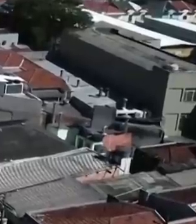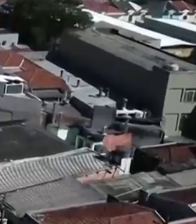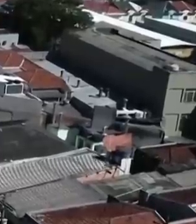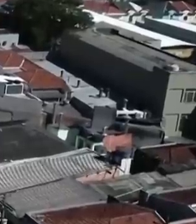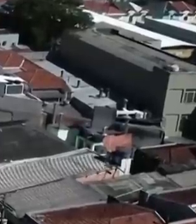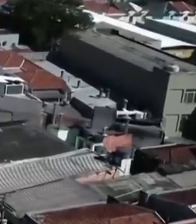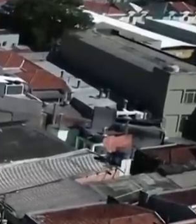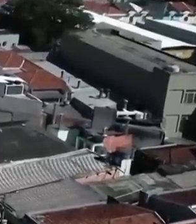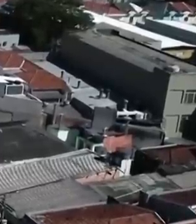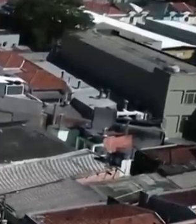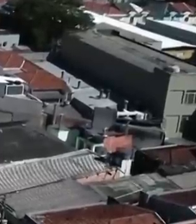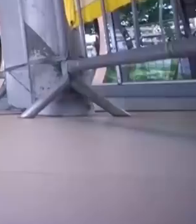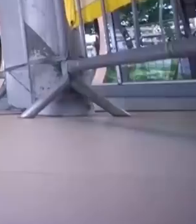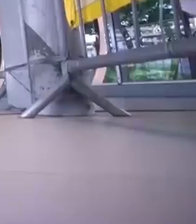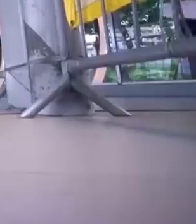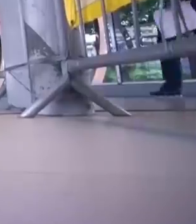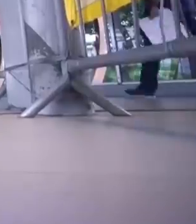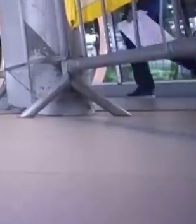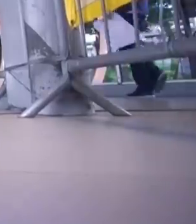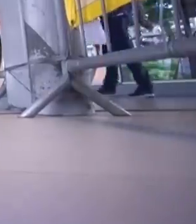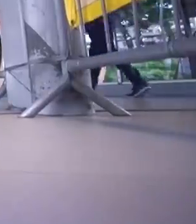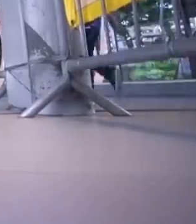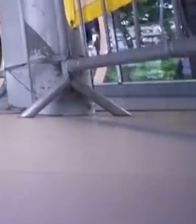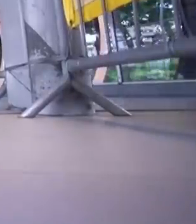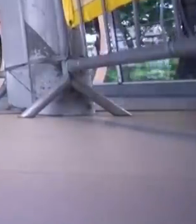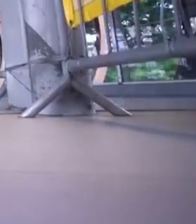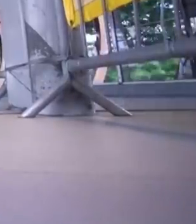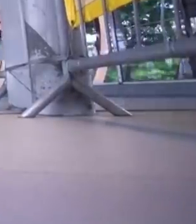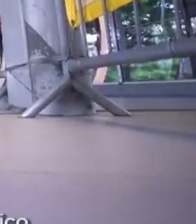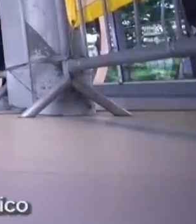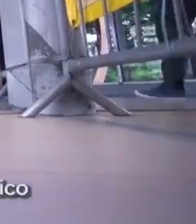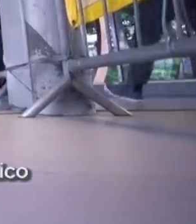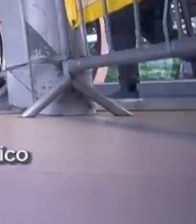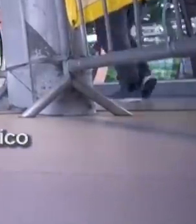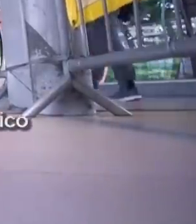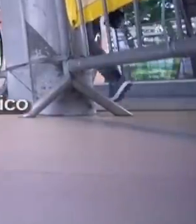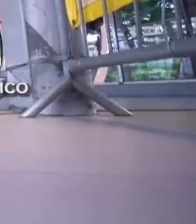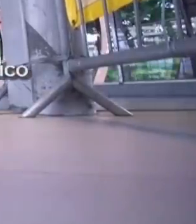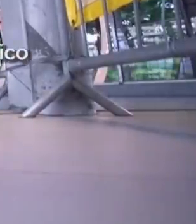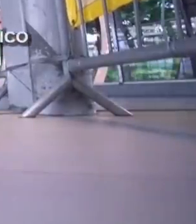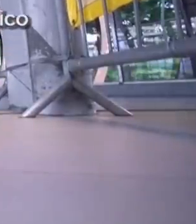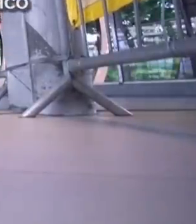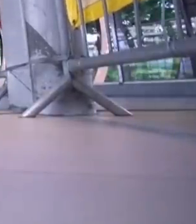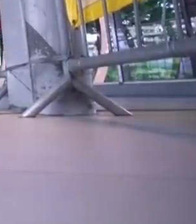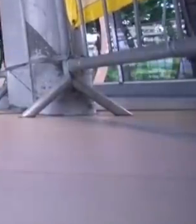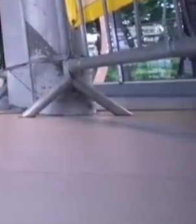Boa quinta-feira e